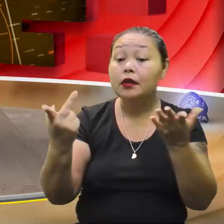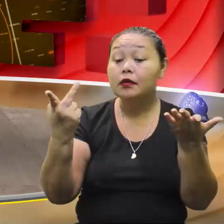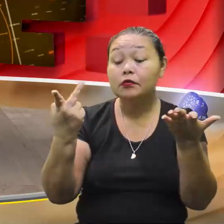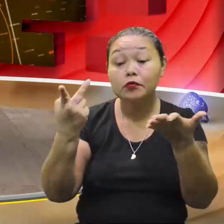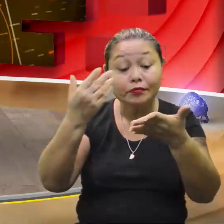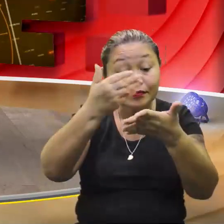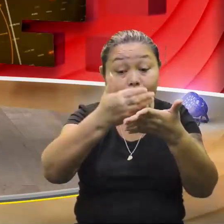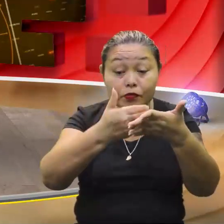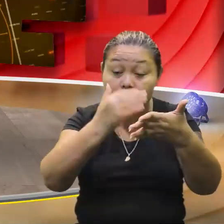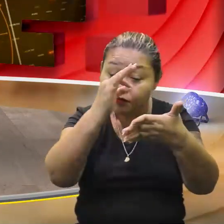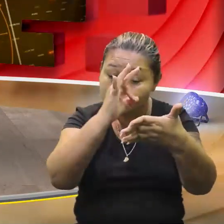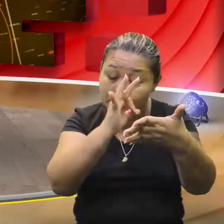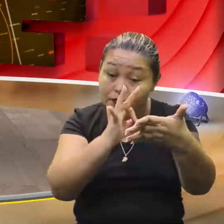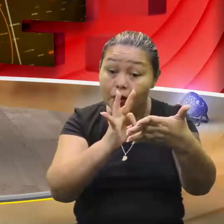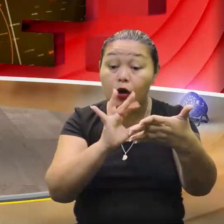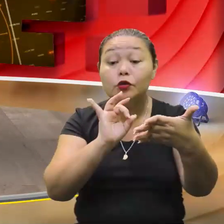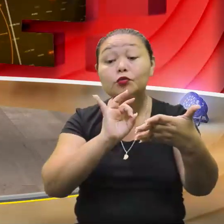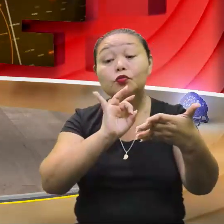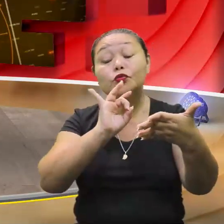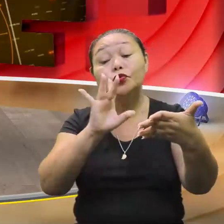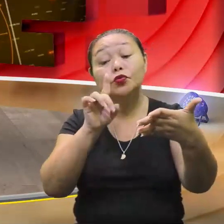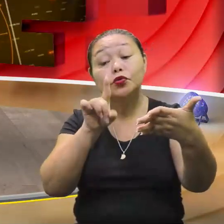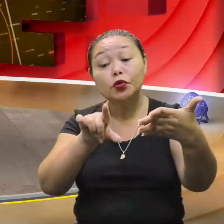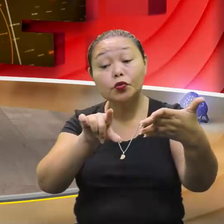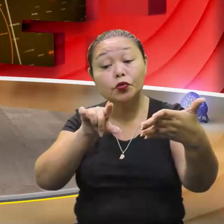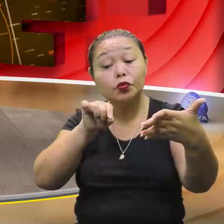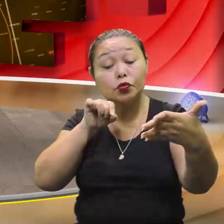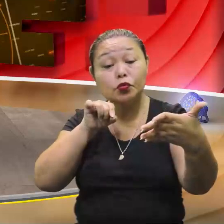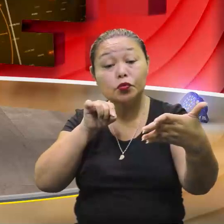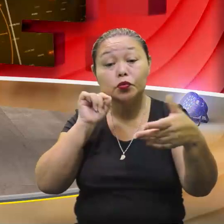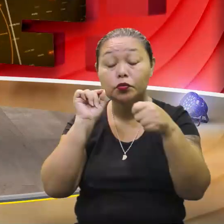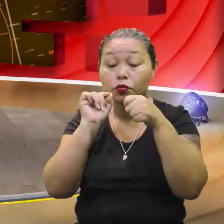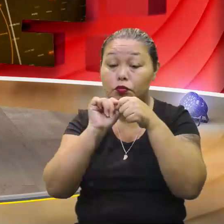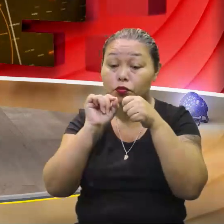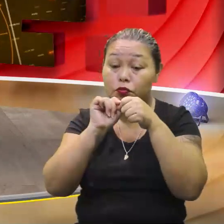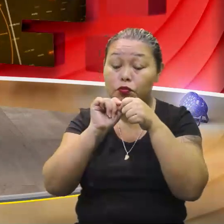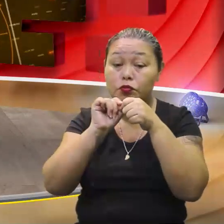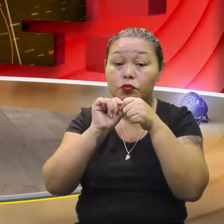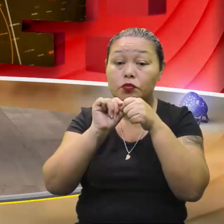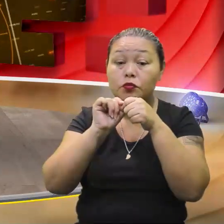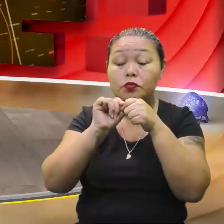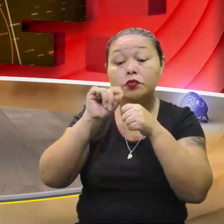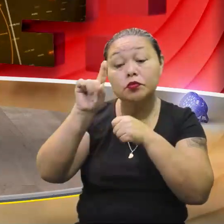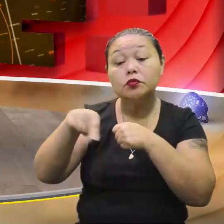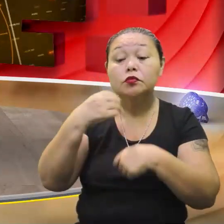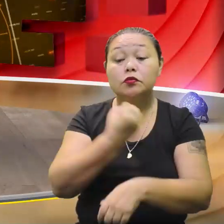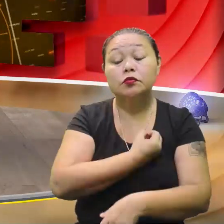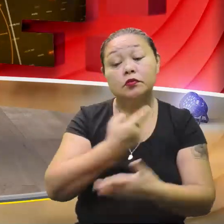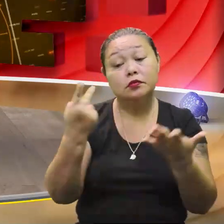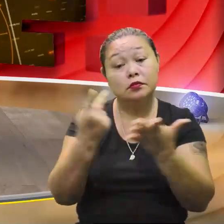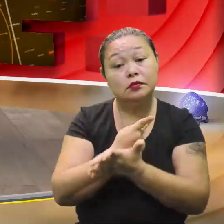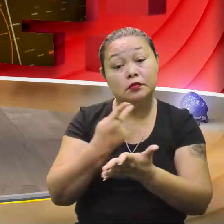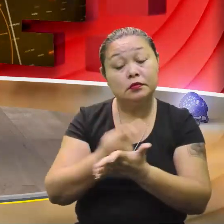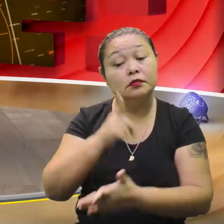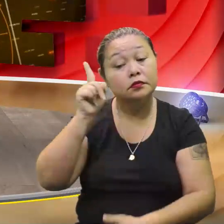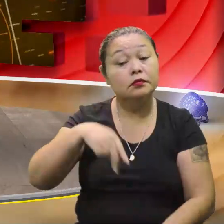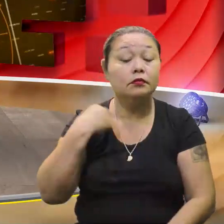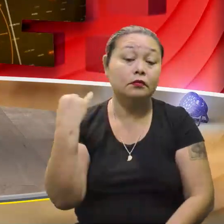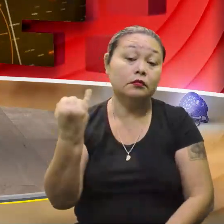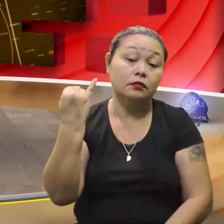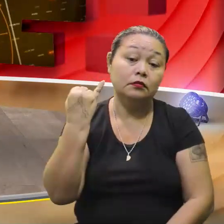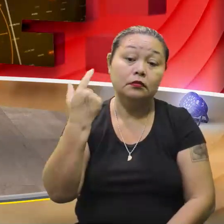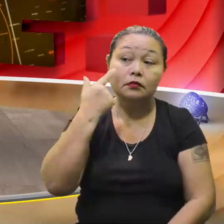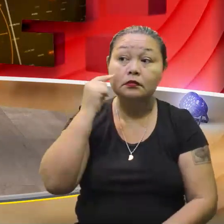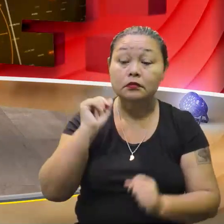Só que o número que você escolheu para fazer a conta foi o número errado. Por isso que é importante